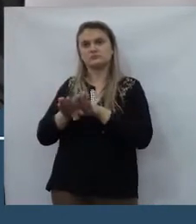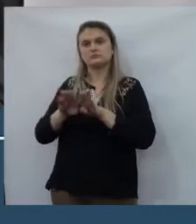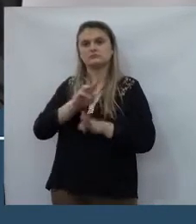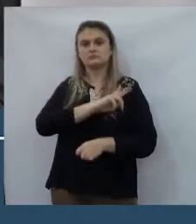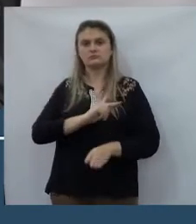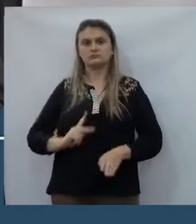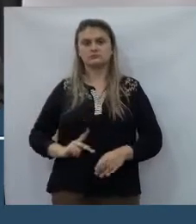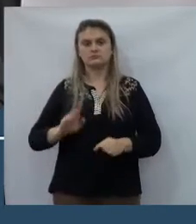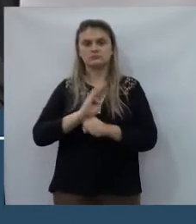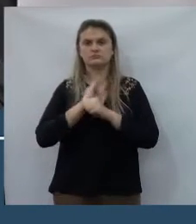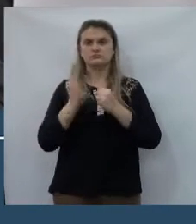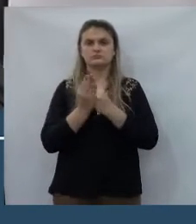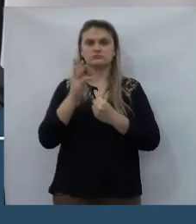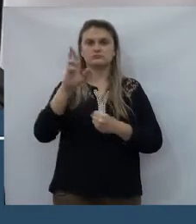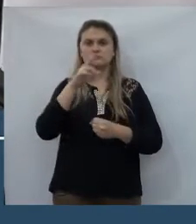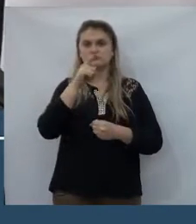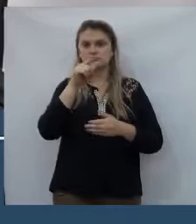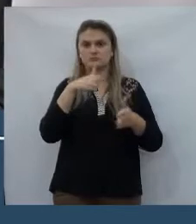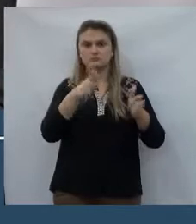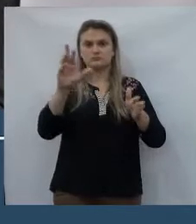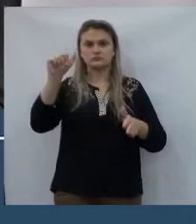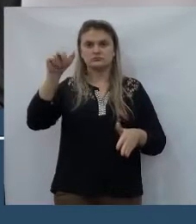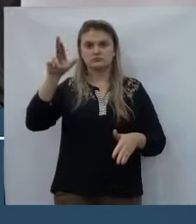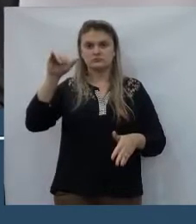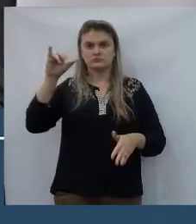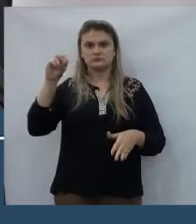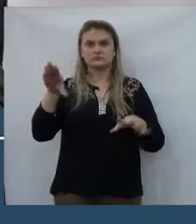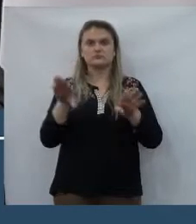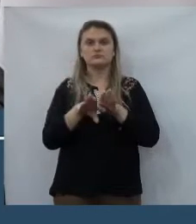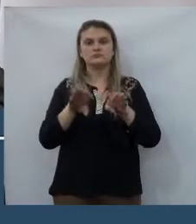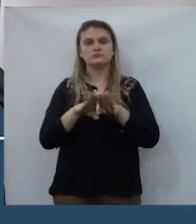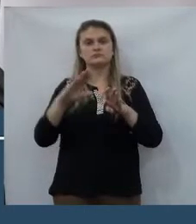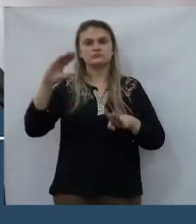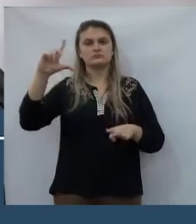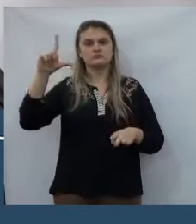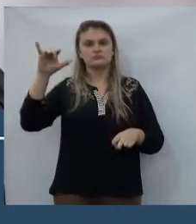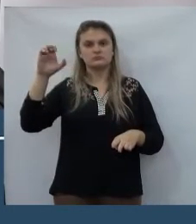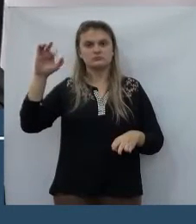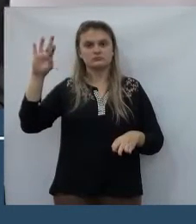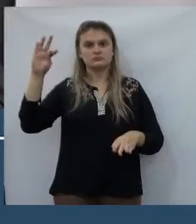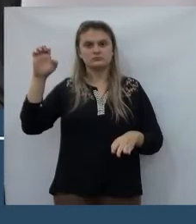da Rua da Areia, o senhor em Val, o Clemente, Messias,